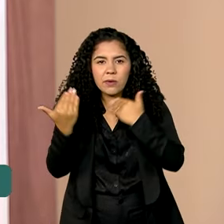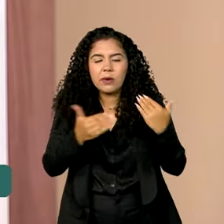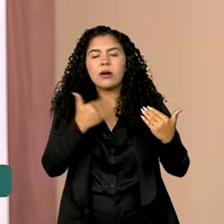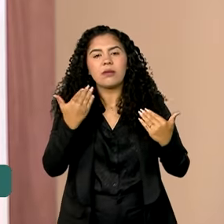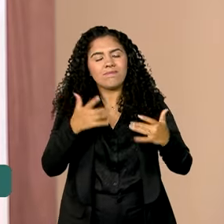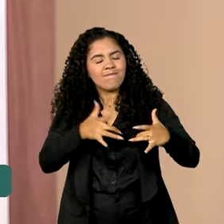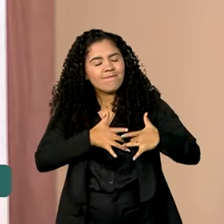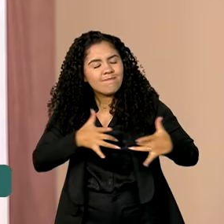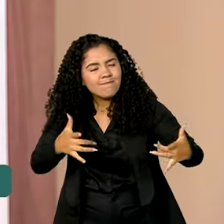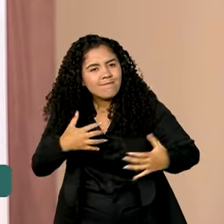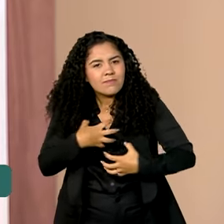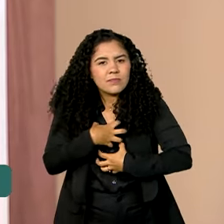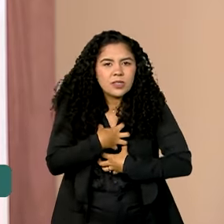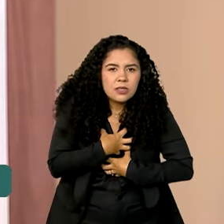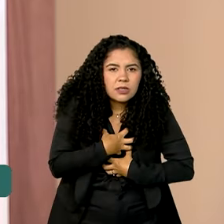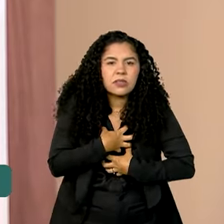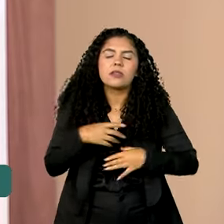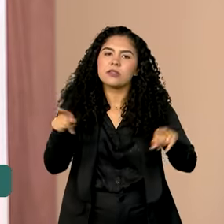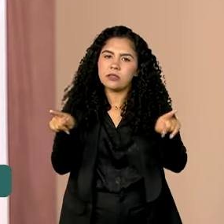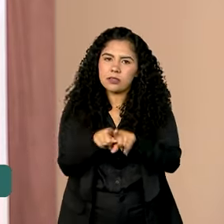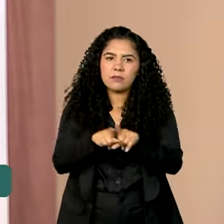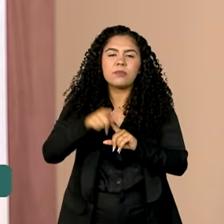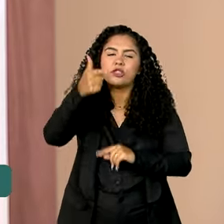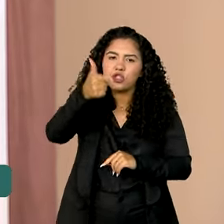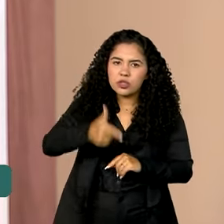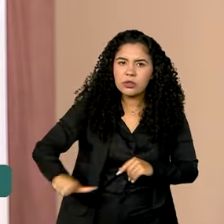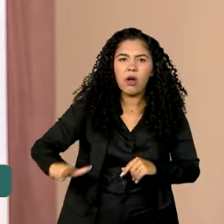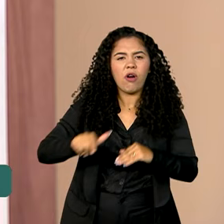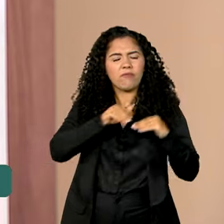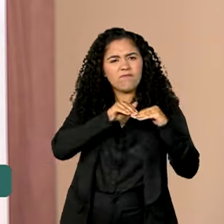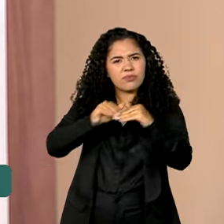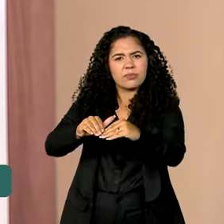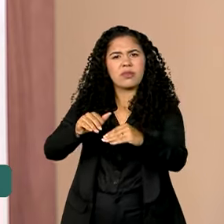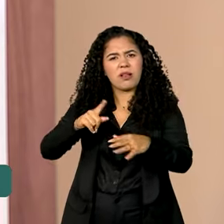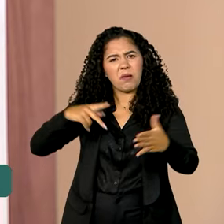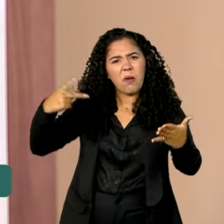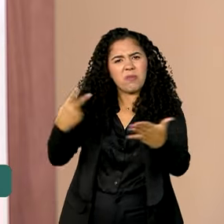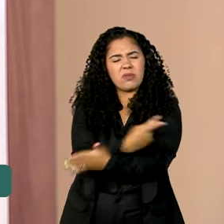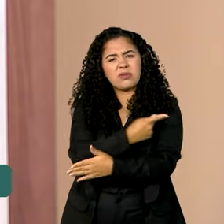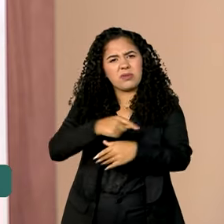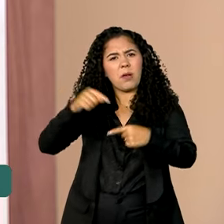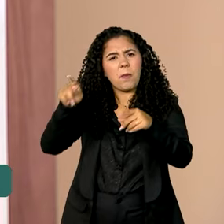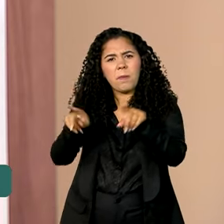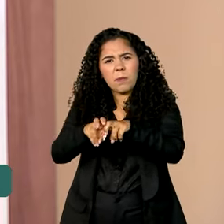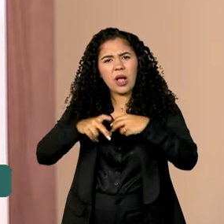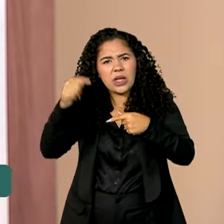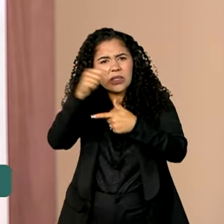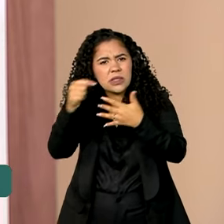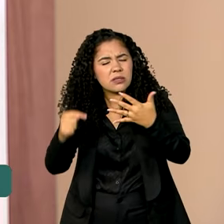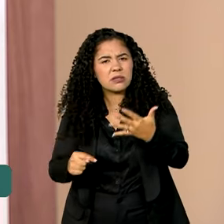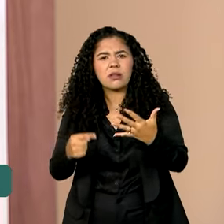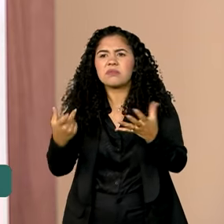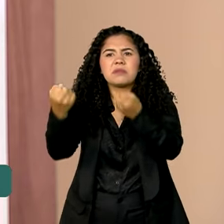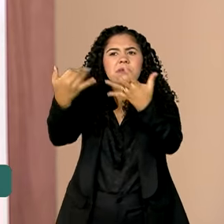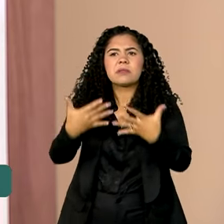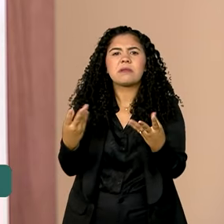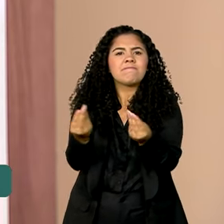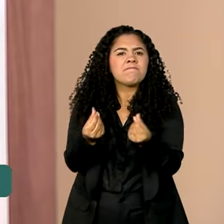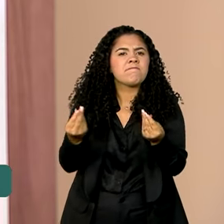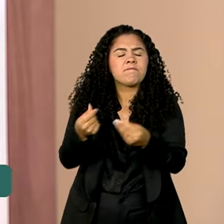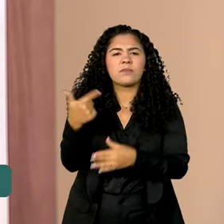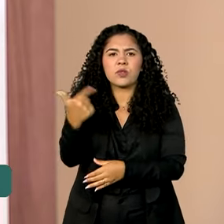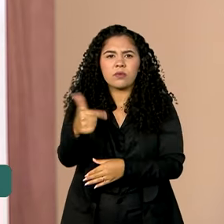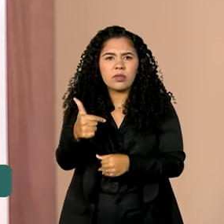e mais uma vez condenou, nos mais fortes termos, os contínuos e injustificados ataques aéreos israelenses